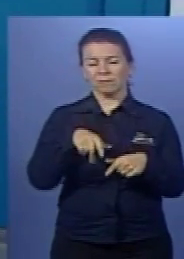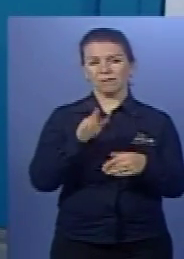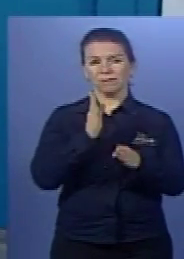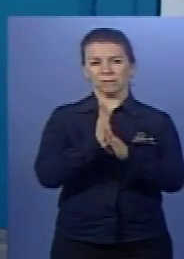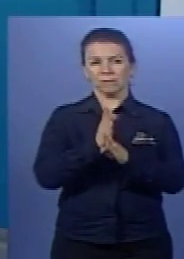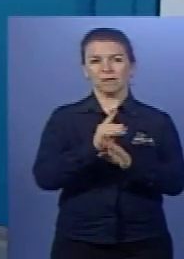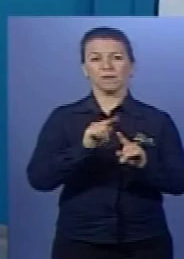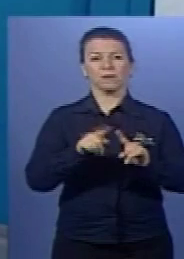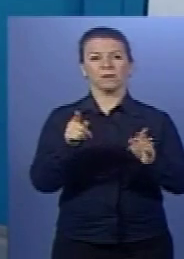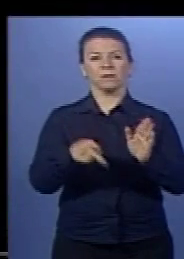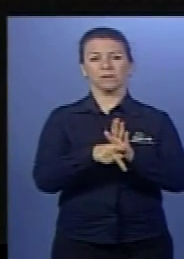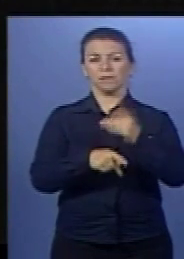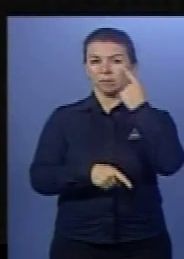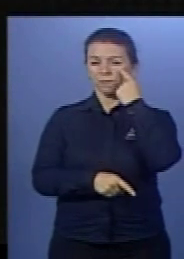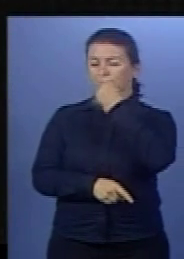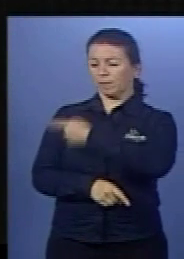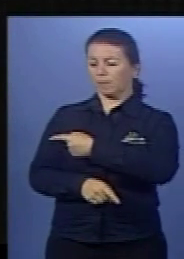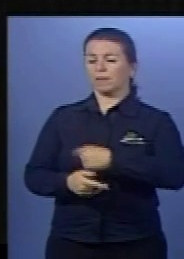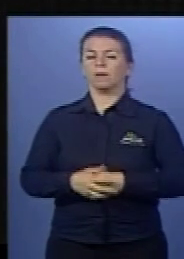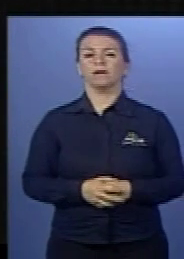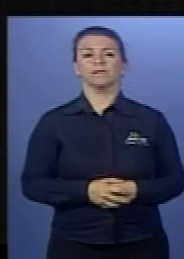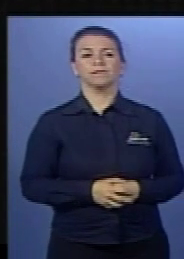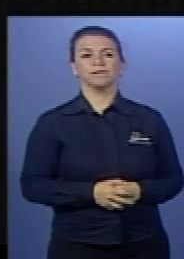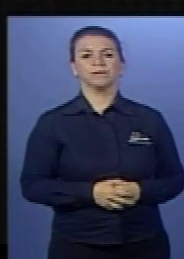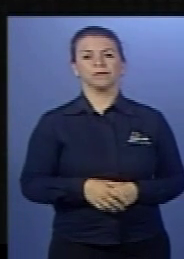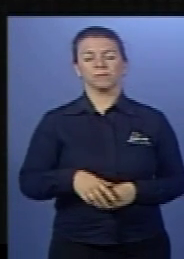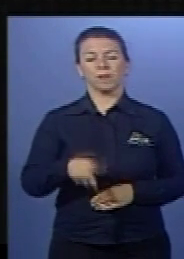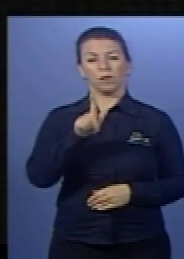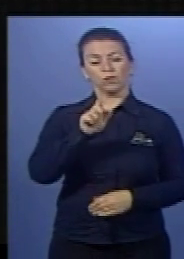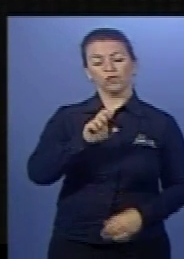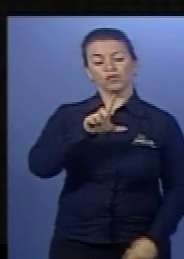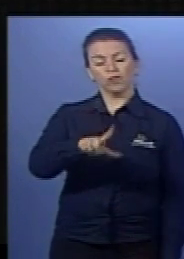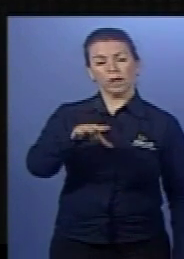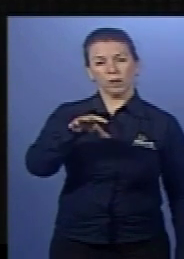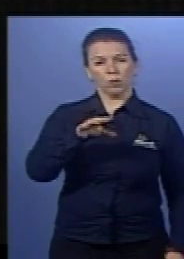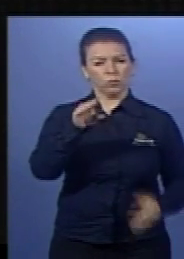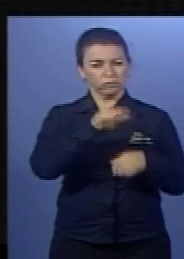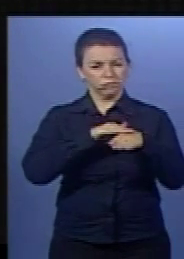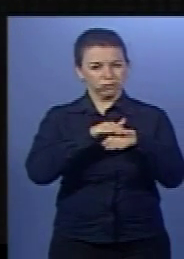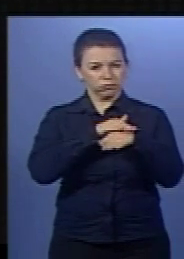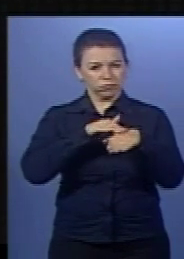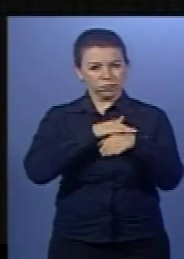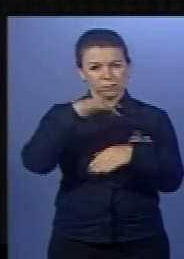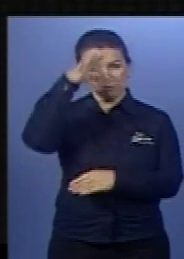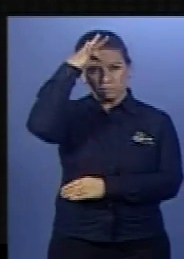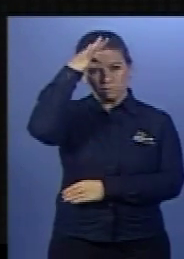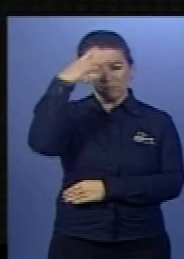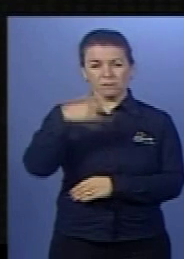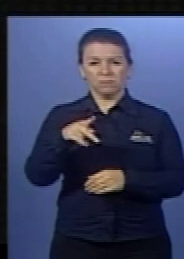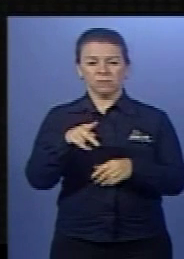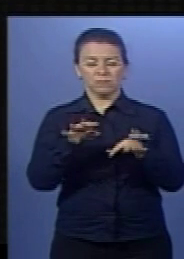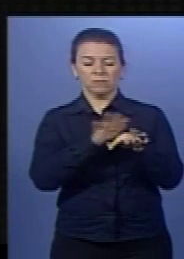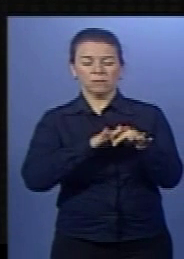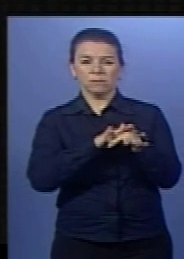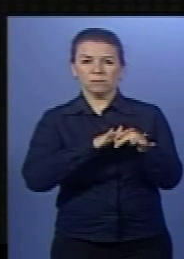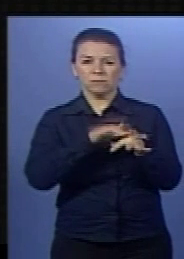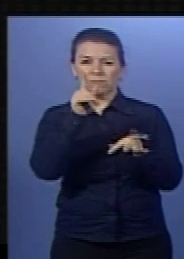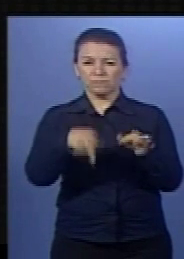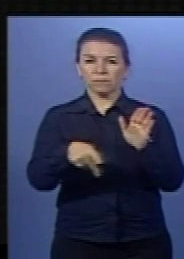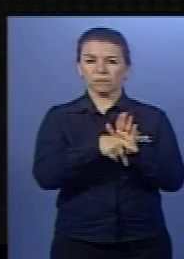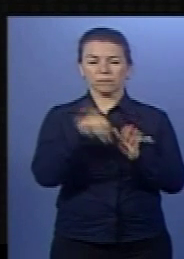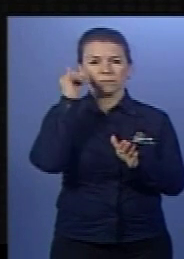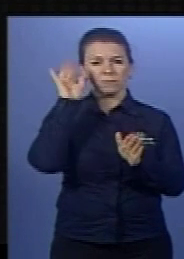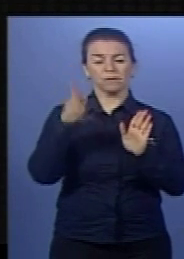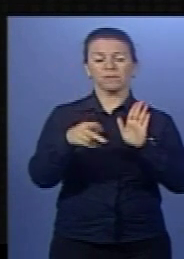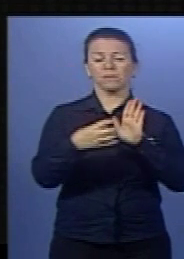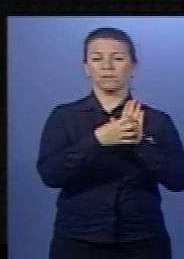amarela. Mas acompanhe comigo a questão. Um gel vaginal poderá ser um recurso para as mulheres na prevenção contra